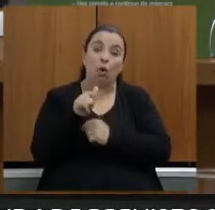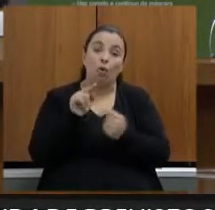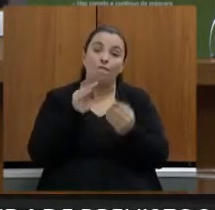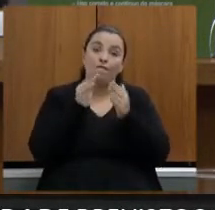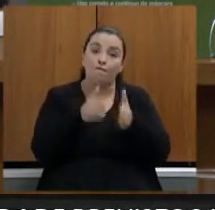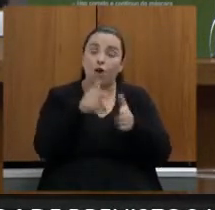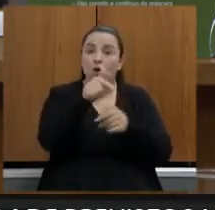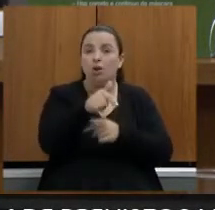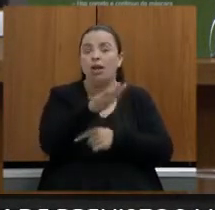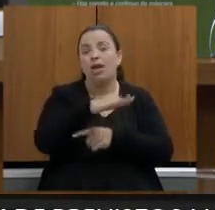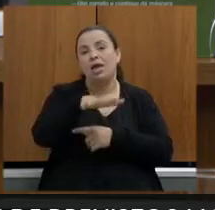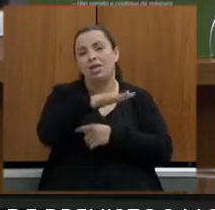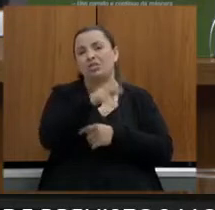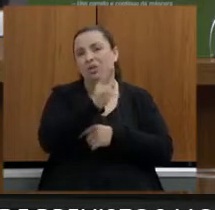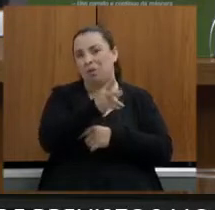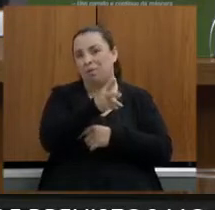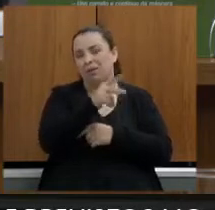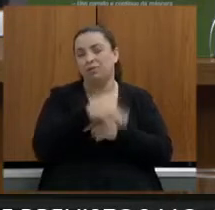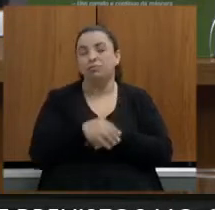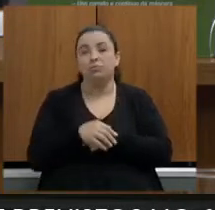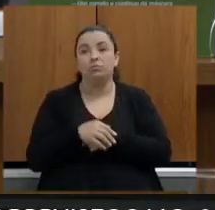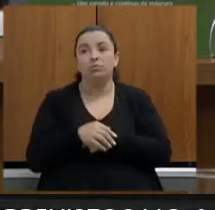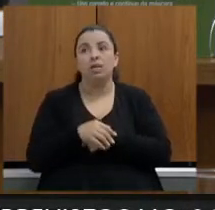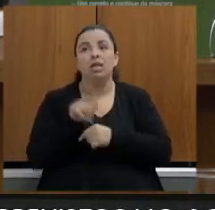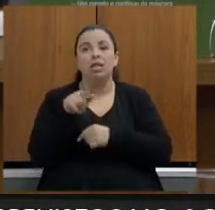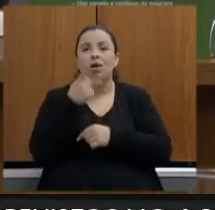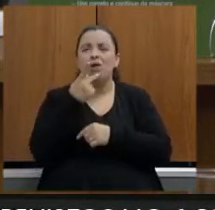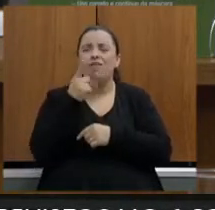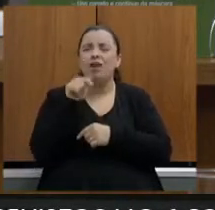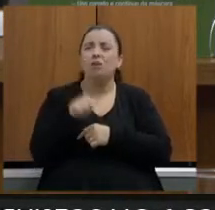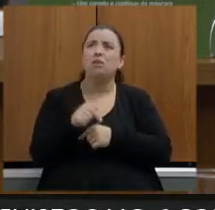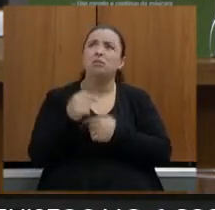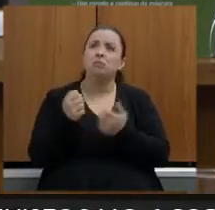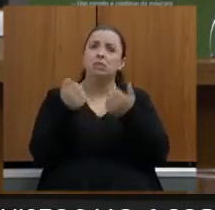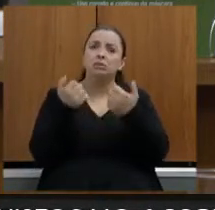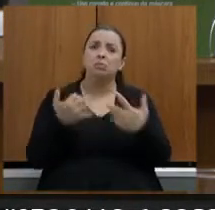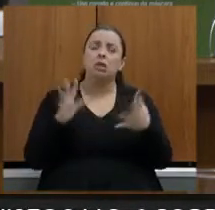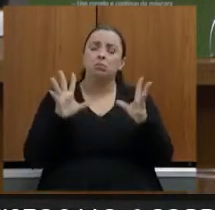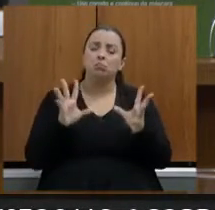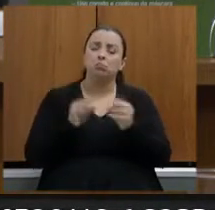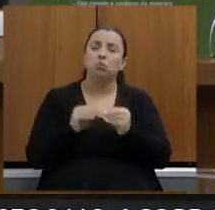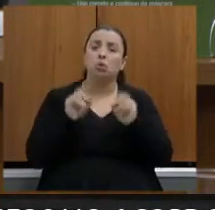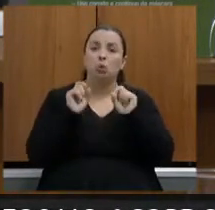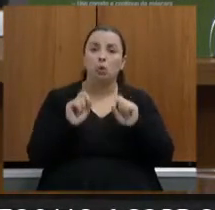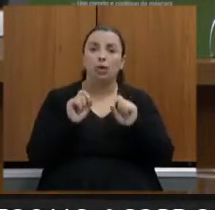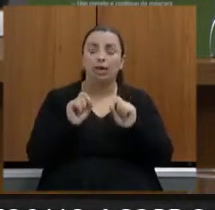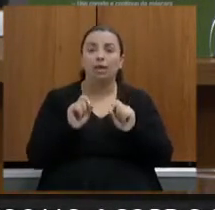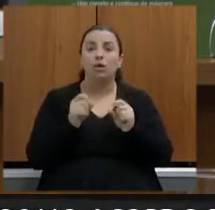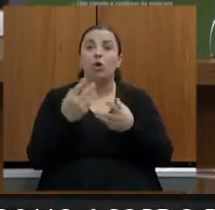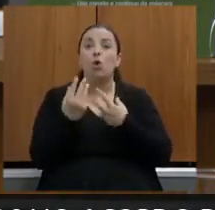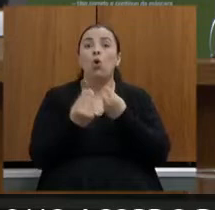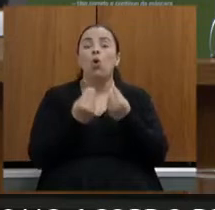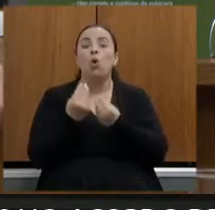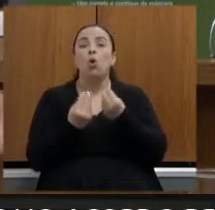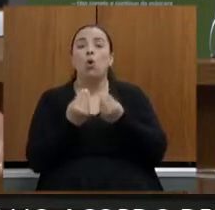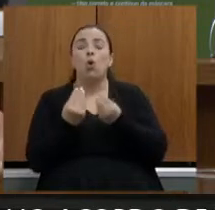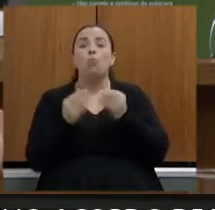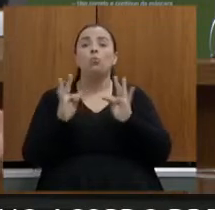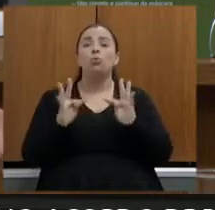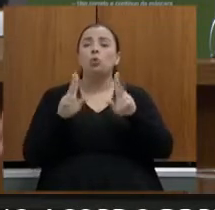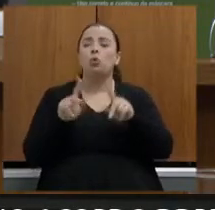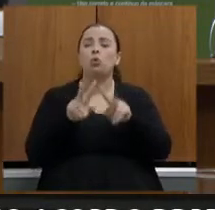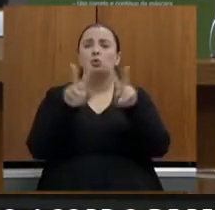como eu faço esse relato aqui apenas para dizer do fato de como as questões todas